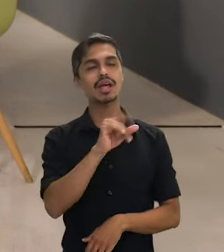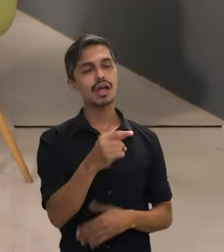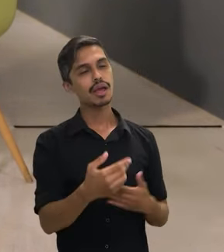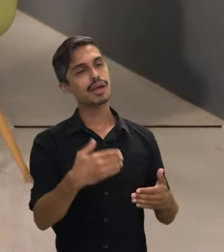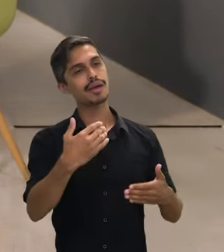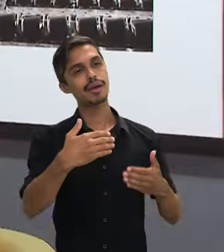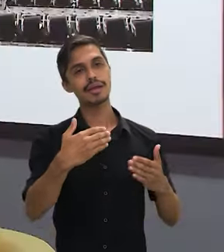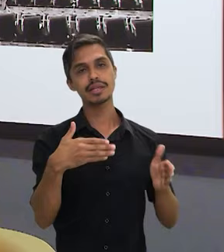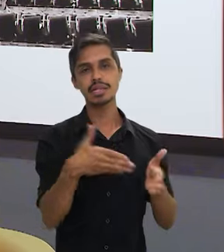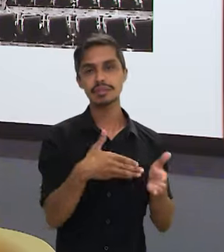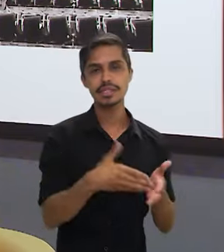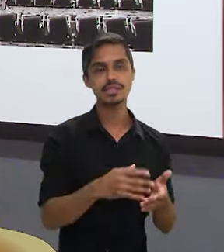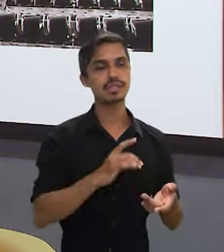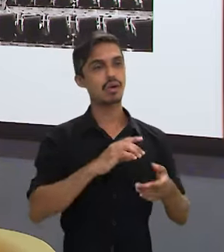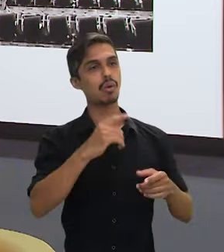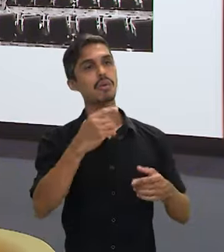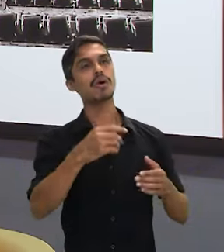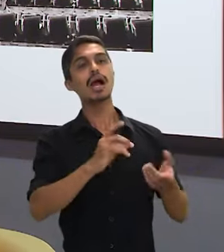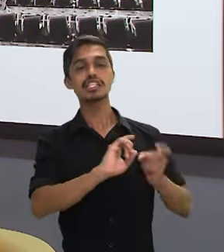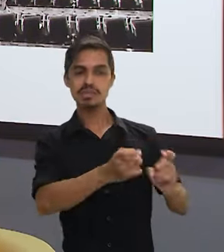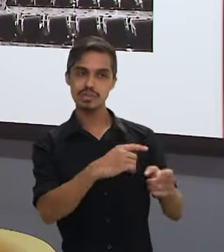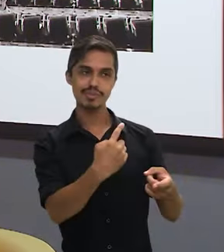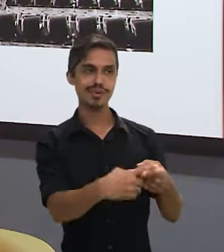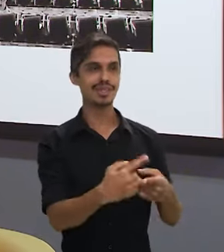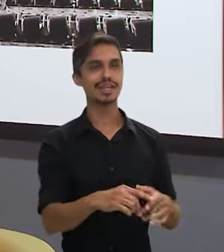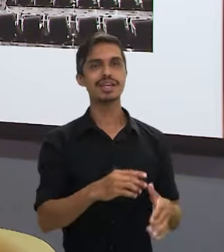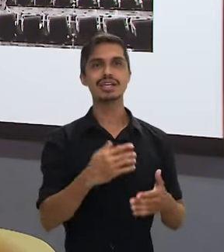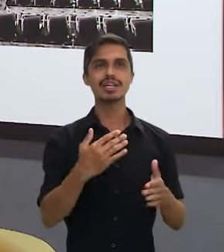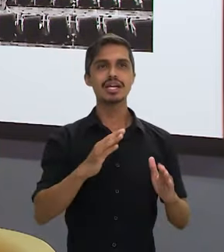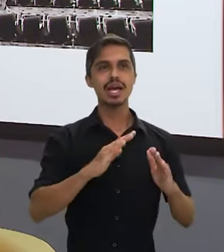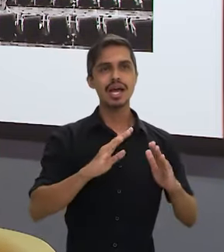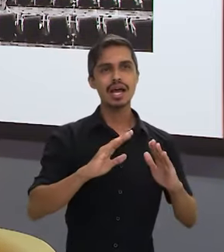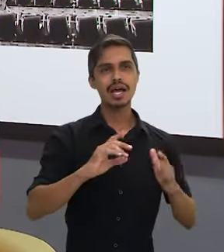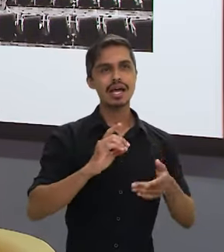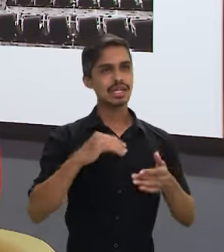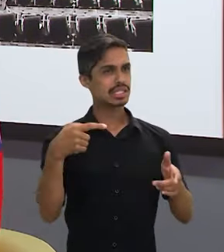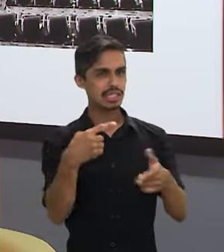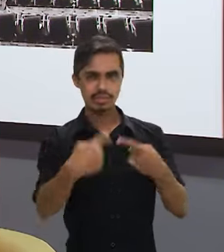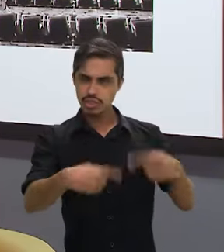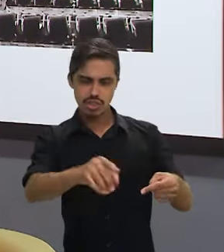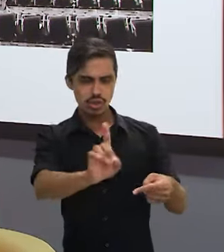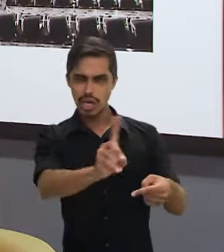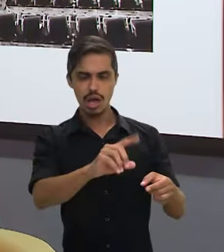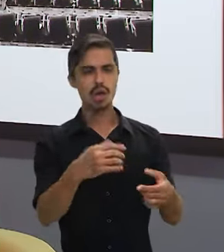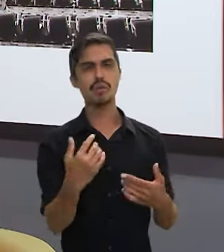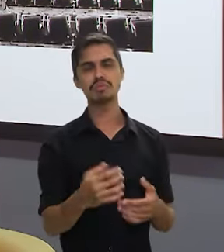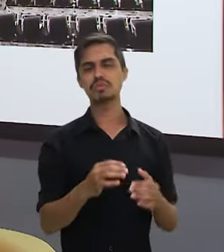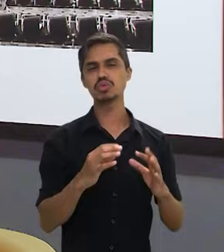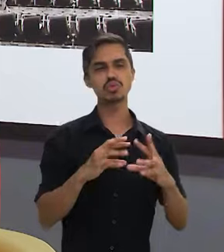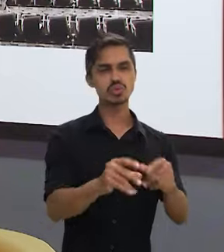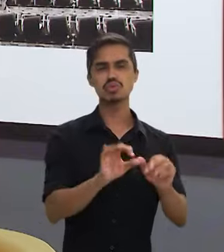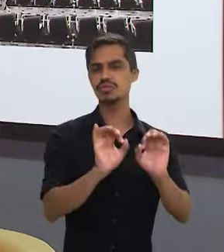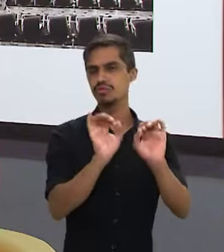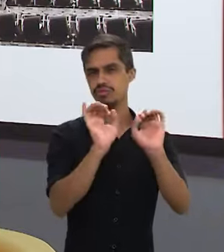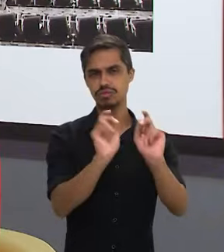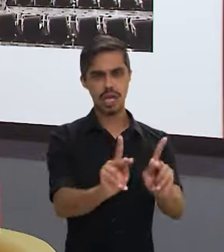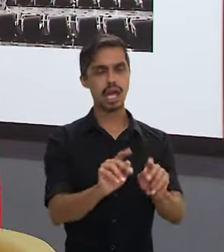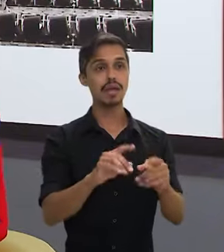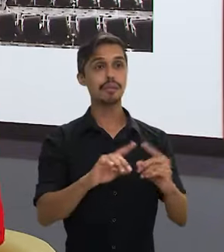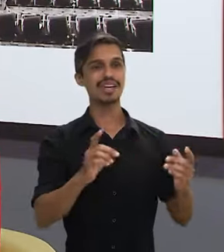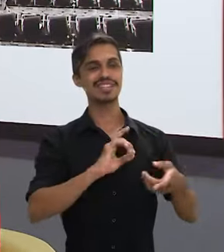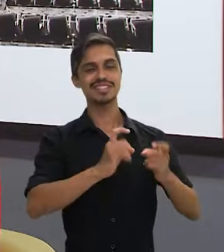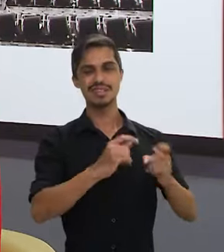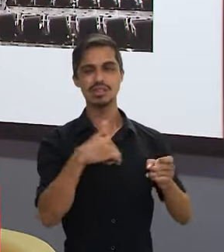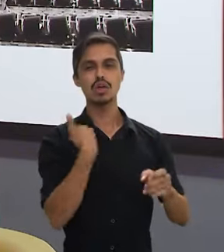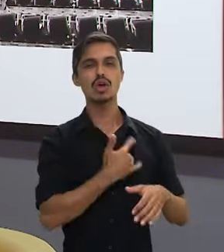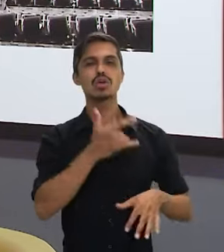não tem, graças a Deus, gente não teve nenhum entrave político, nenhuma das etapas, é porque são muitas demandas mesmo, e é a gente conseguir colocar